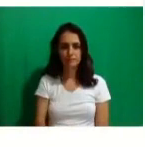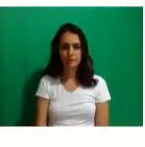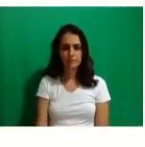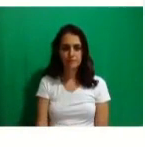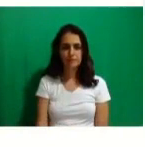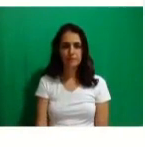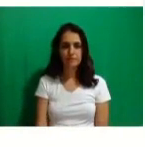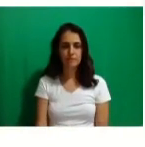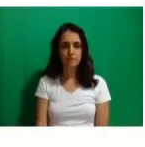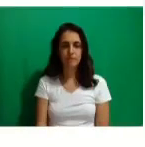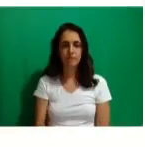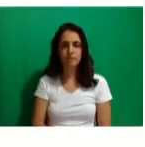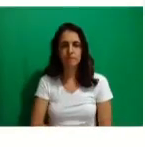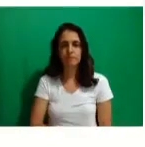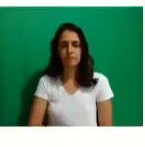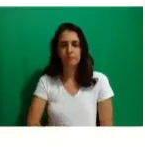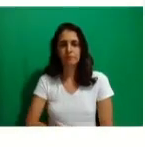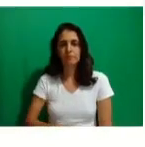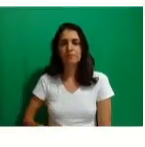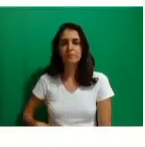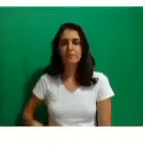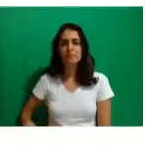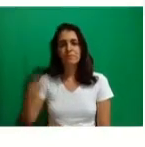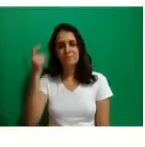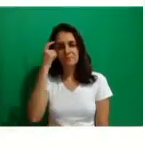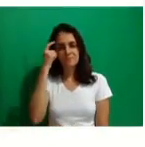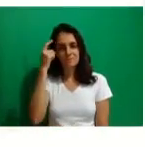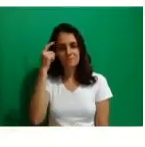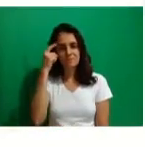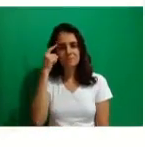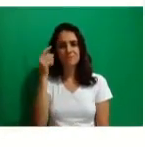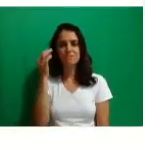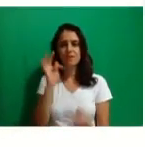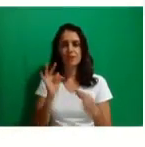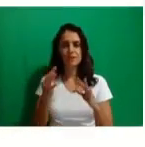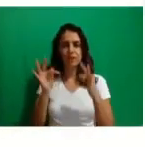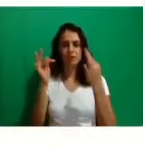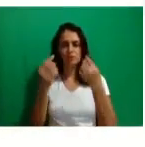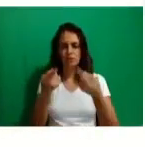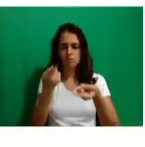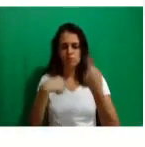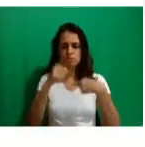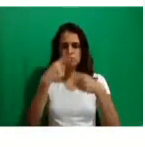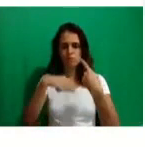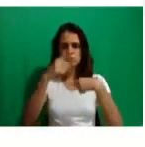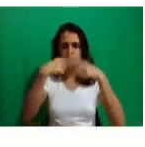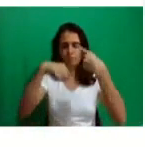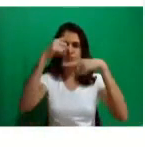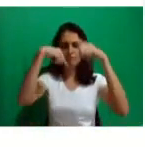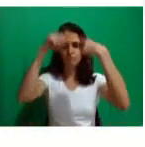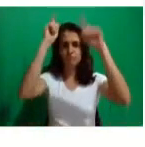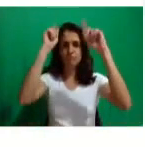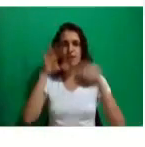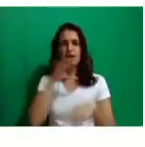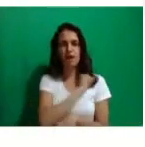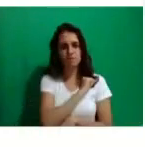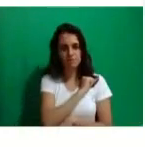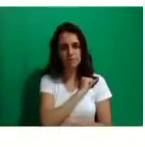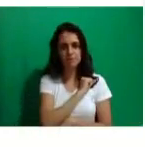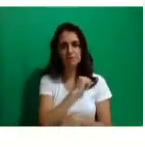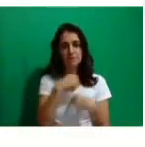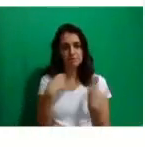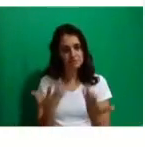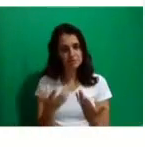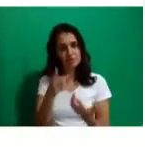Vamos lá. Então, vocês pensem, né? As tecnologias, elas cada dia surgem alguma coisa diferente. Então, espero que vocês não saiam daqui só